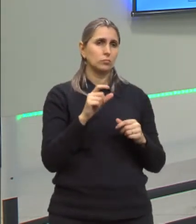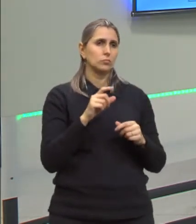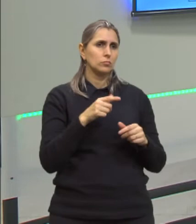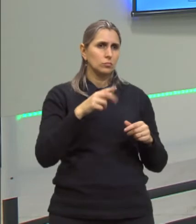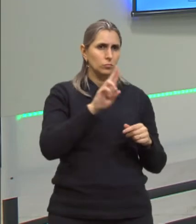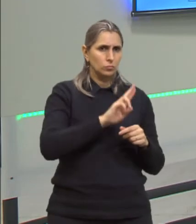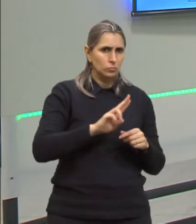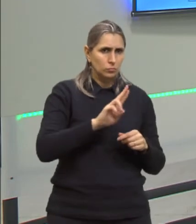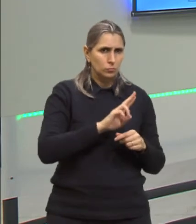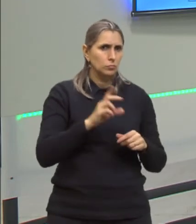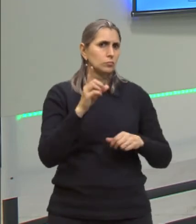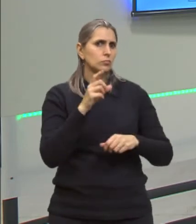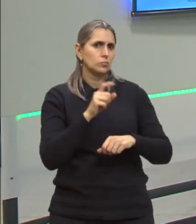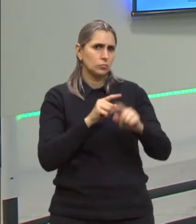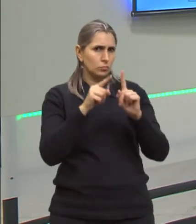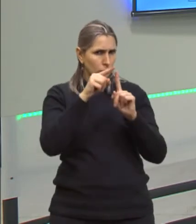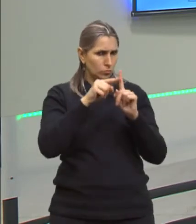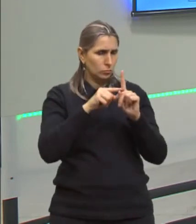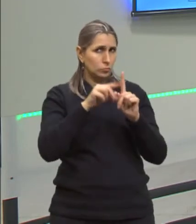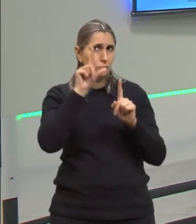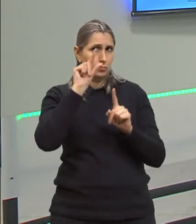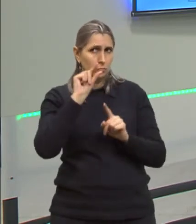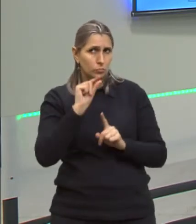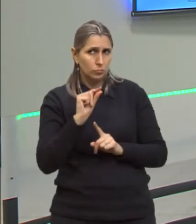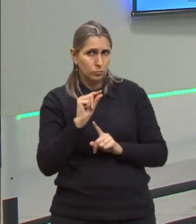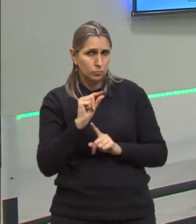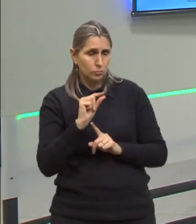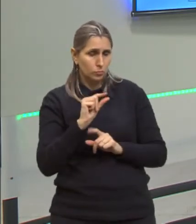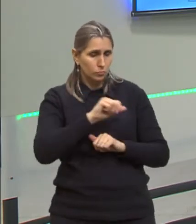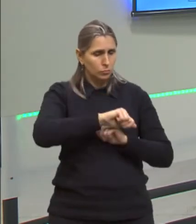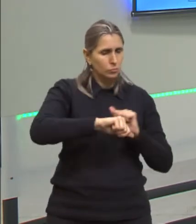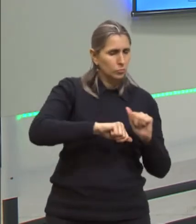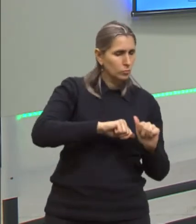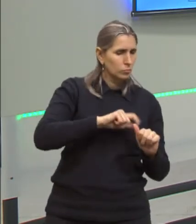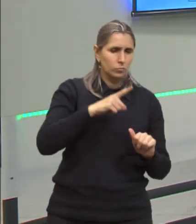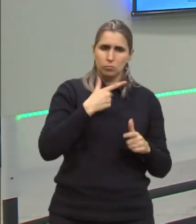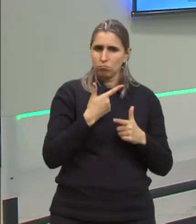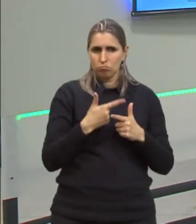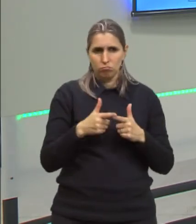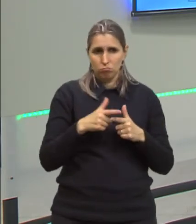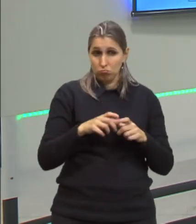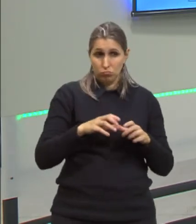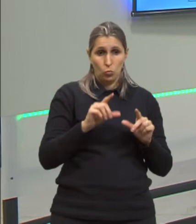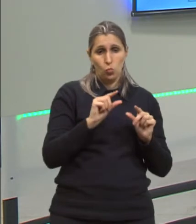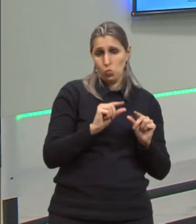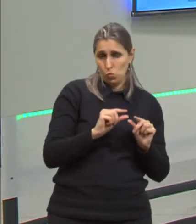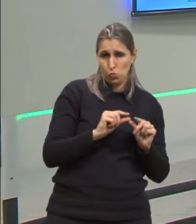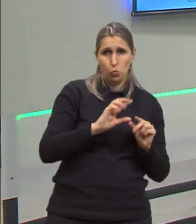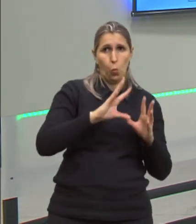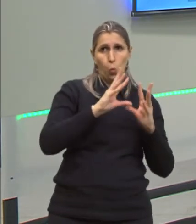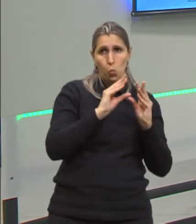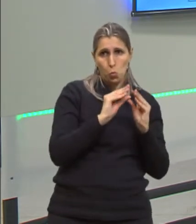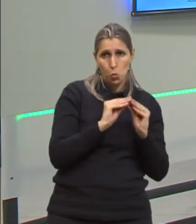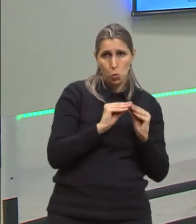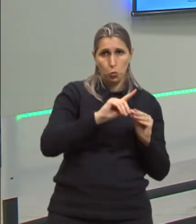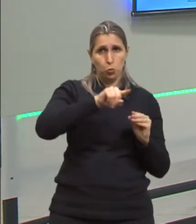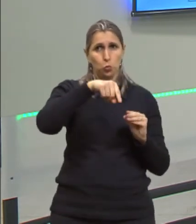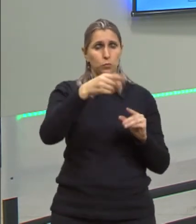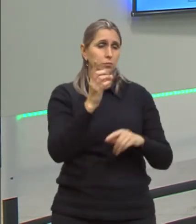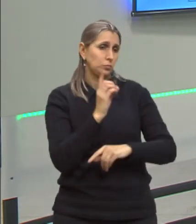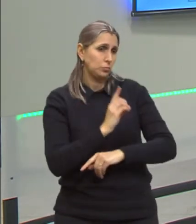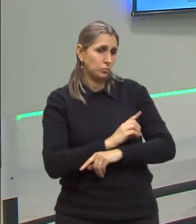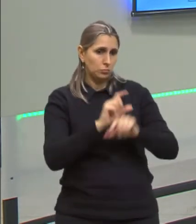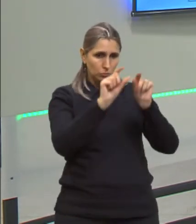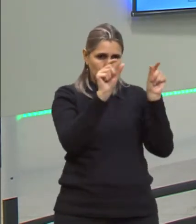já numa temperatura mais baixa, já vai mudar e não vai ter problema dele estar murcho no outro dia. Agora, você vai lá e encher o